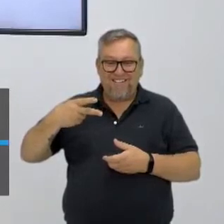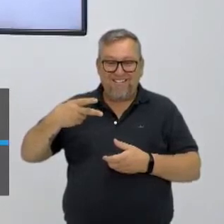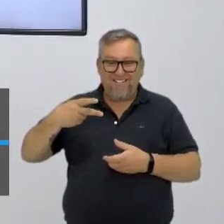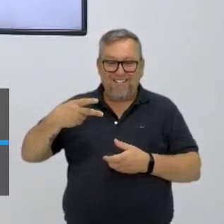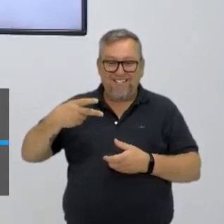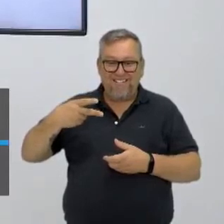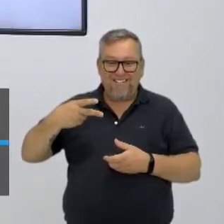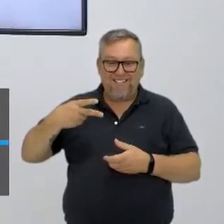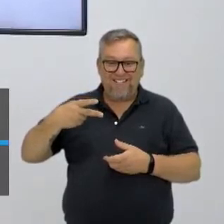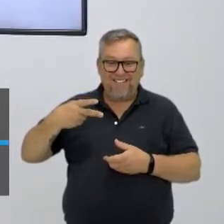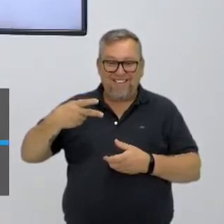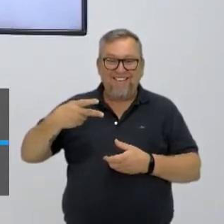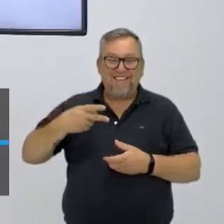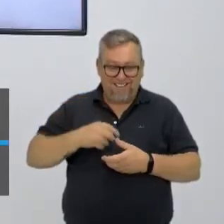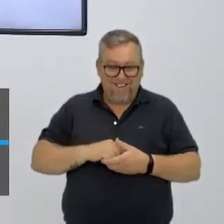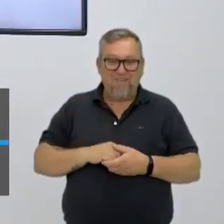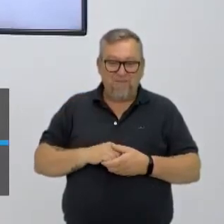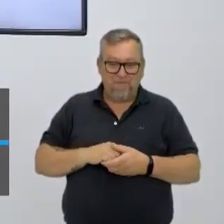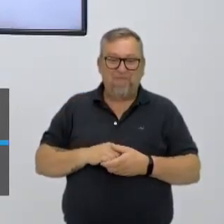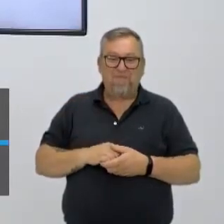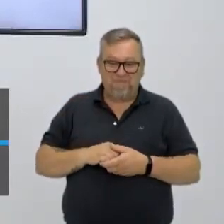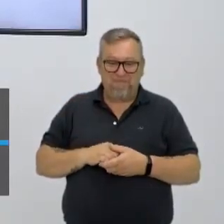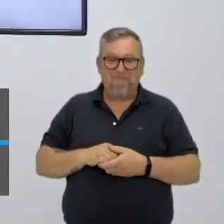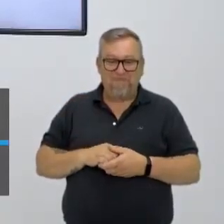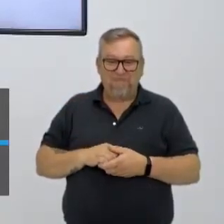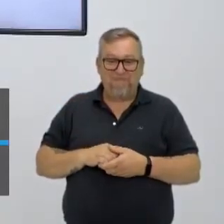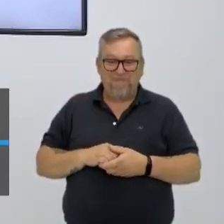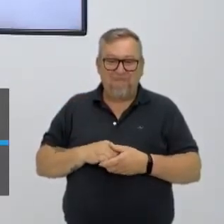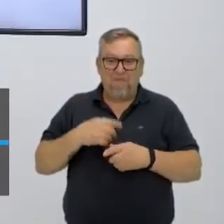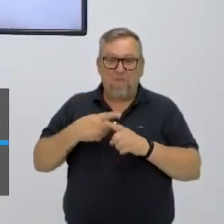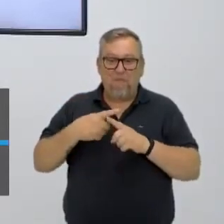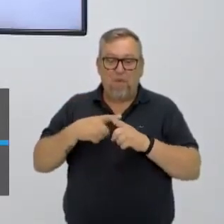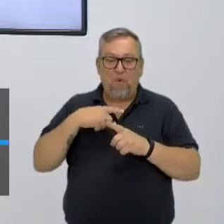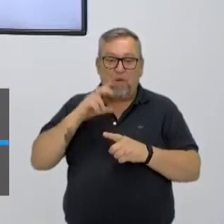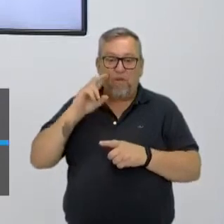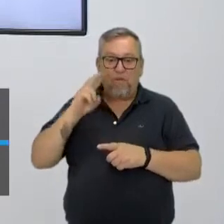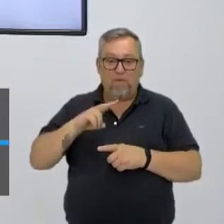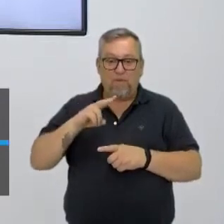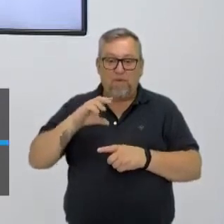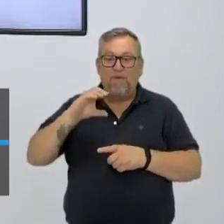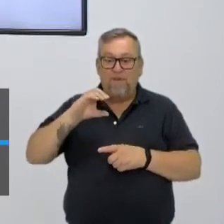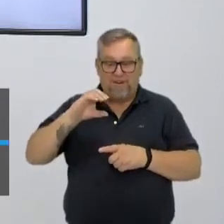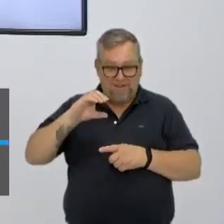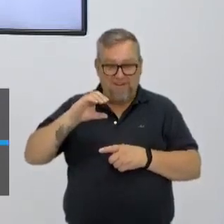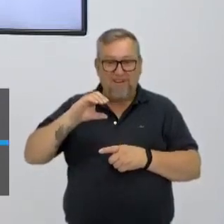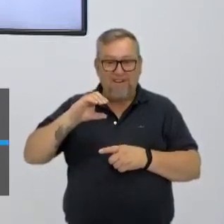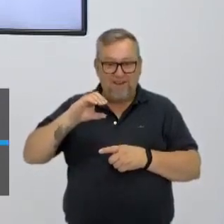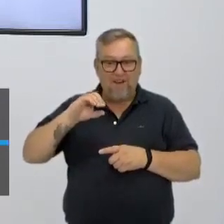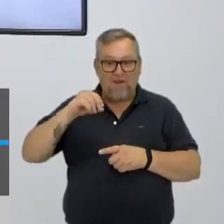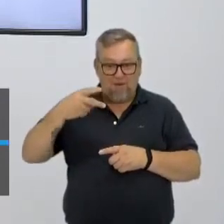carbono, é isso aqui. Legal, porque são CO2.